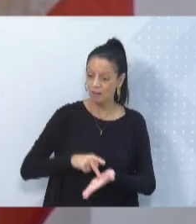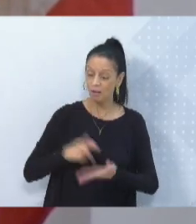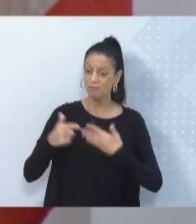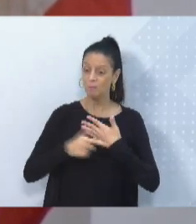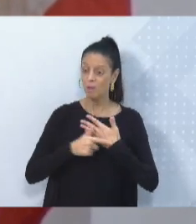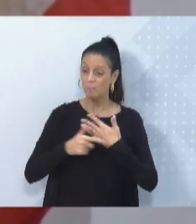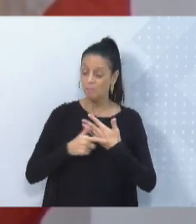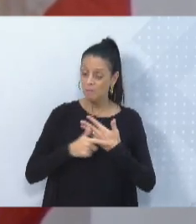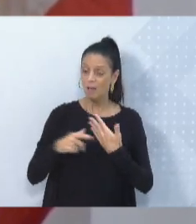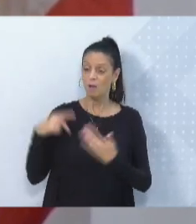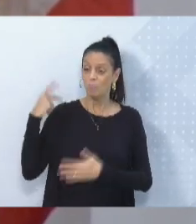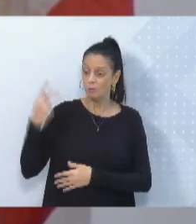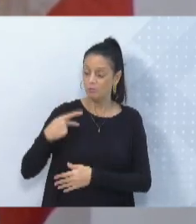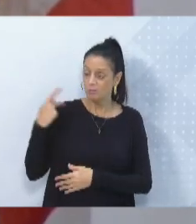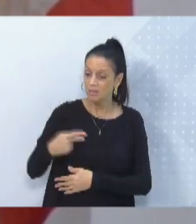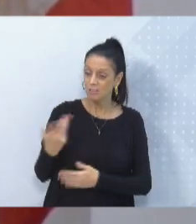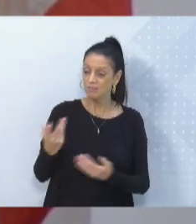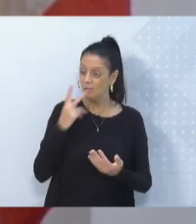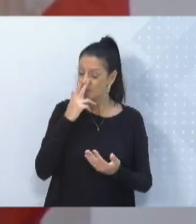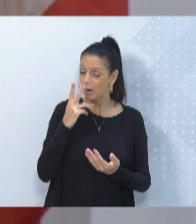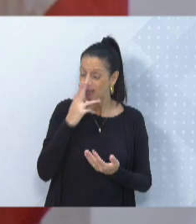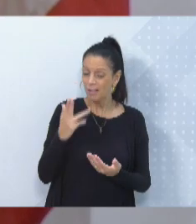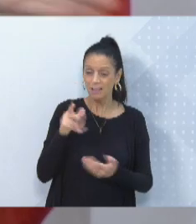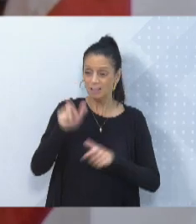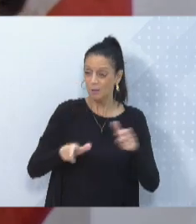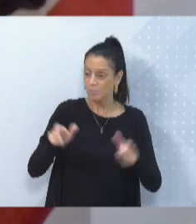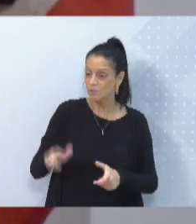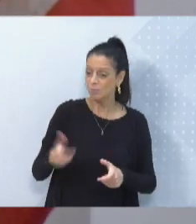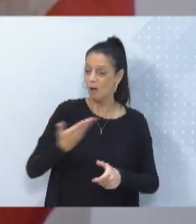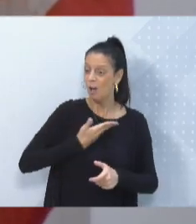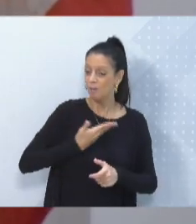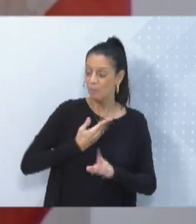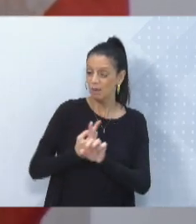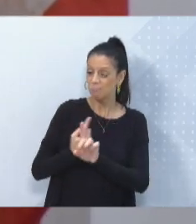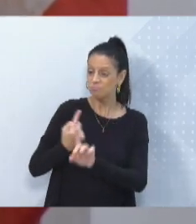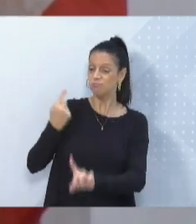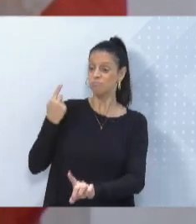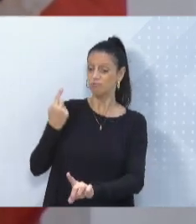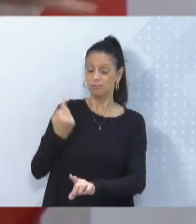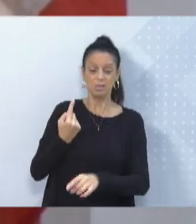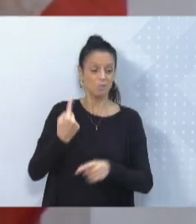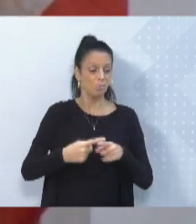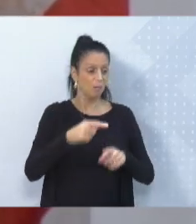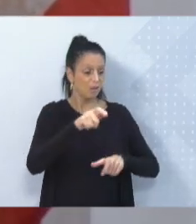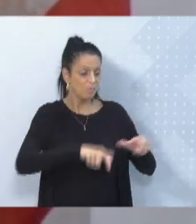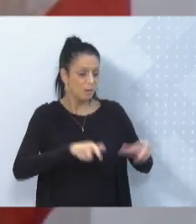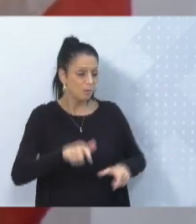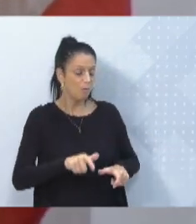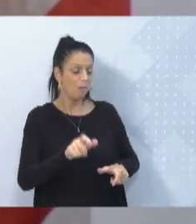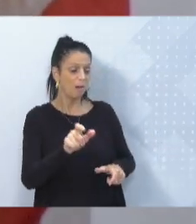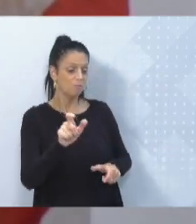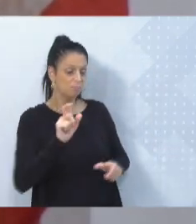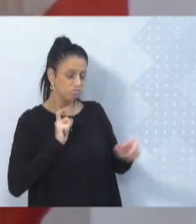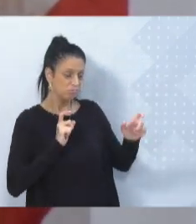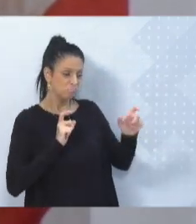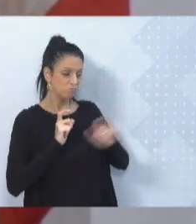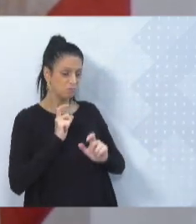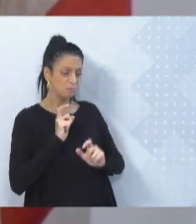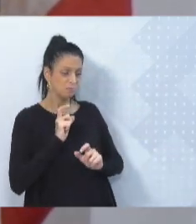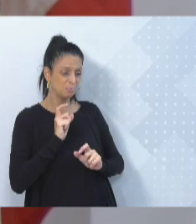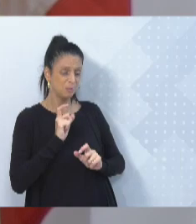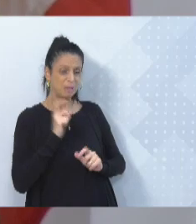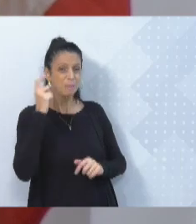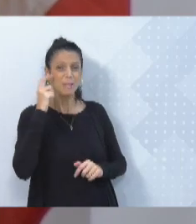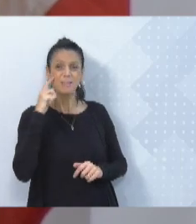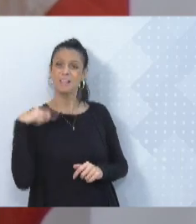perdemos amigos, e às vezes a gente é criticado e colocado todo mundo na mesma caixa. Mas quando eu vejo,